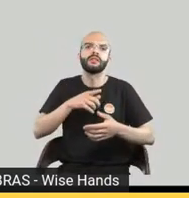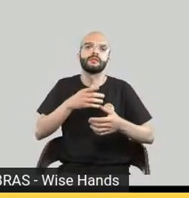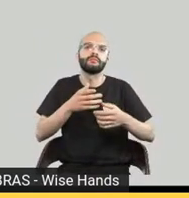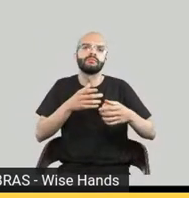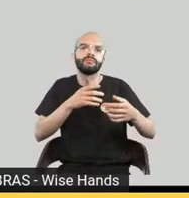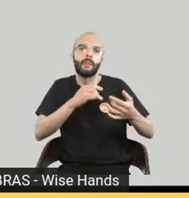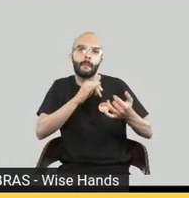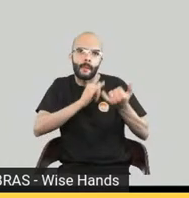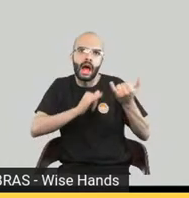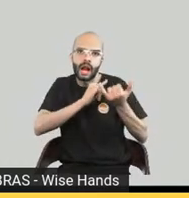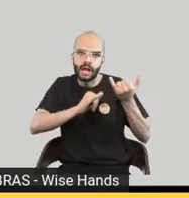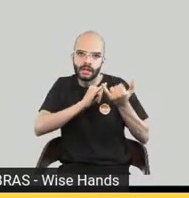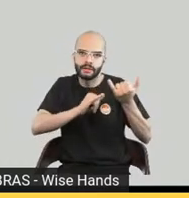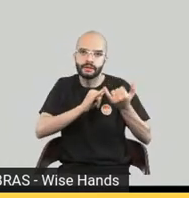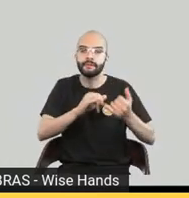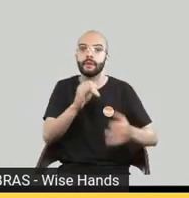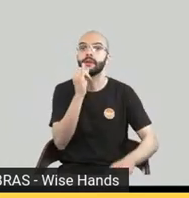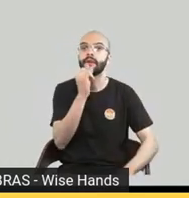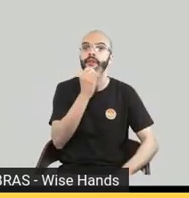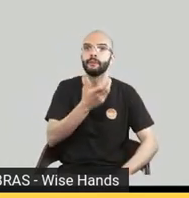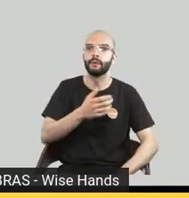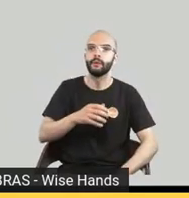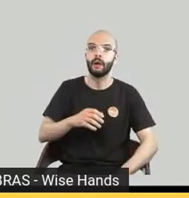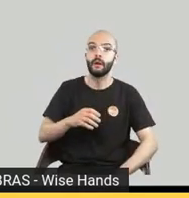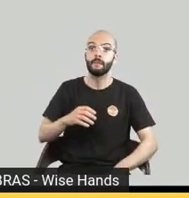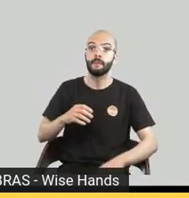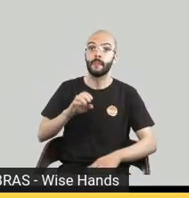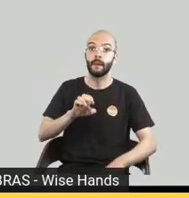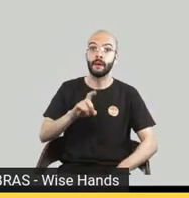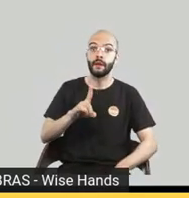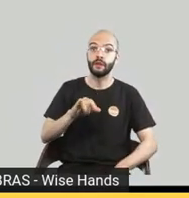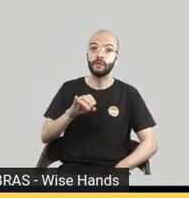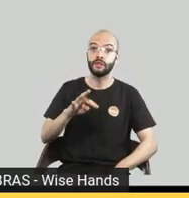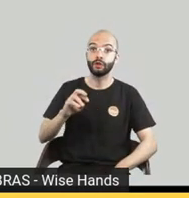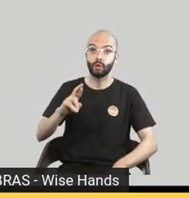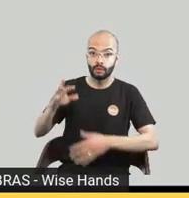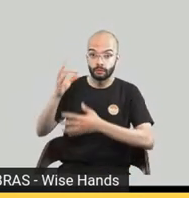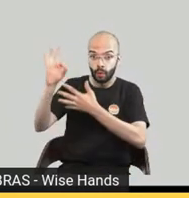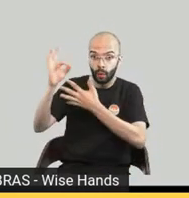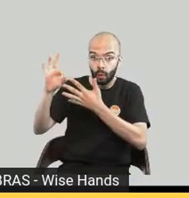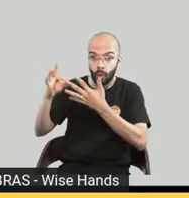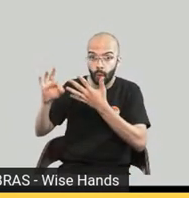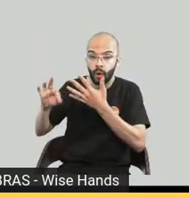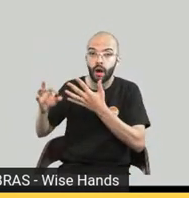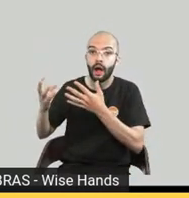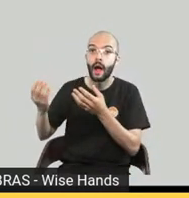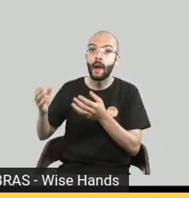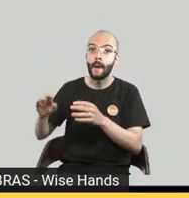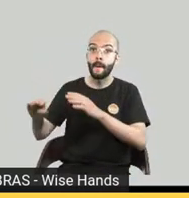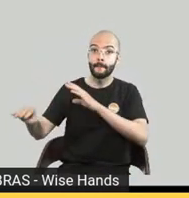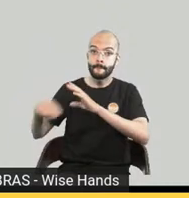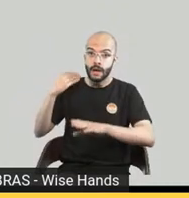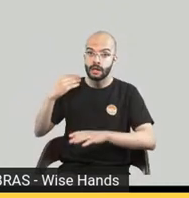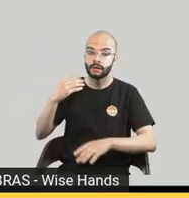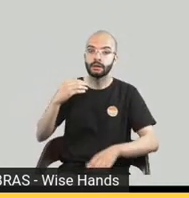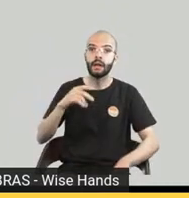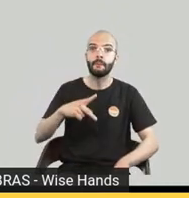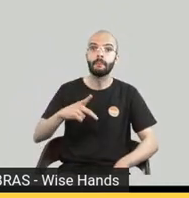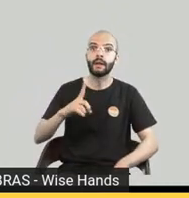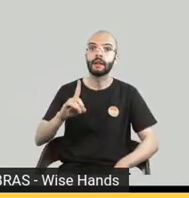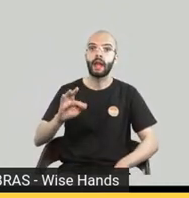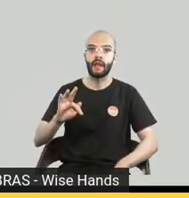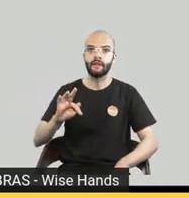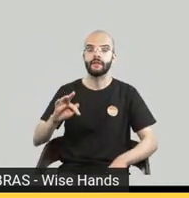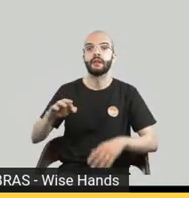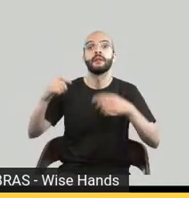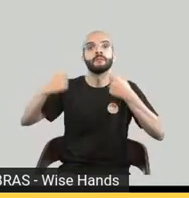com a geração desse PDF o próximo passo que nós vamos é a parte do áudio. Então, necessariamente a gente precisa do áudio nós temos